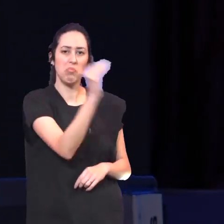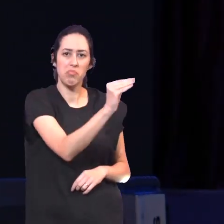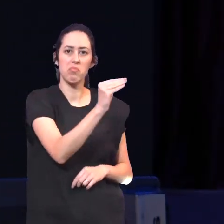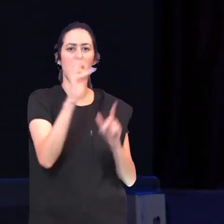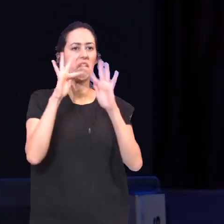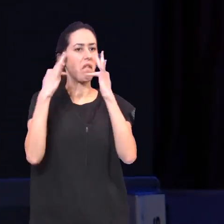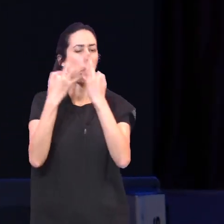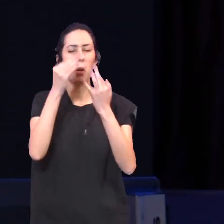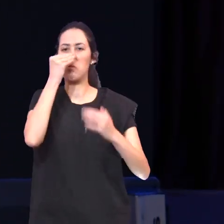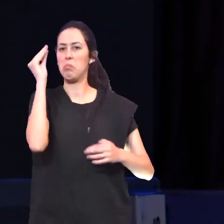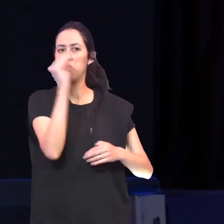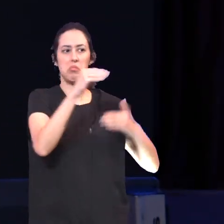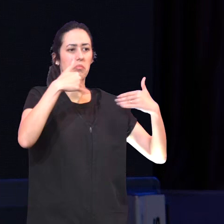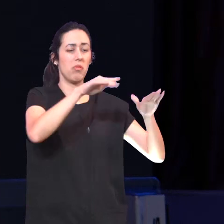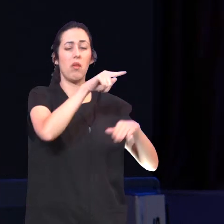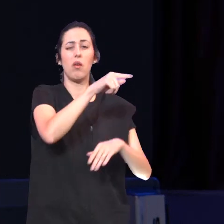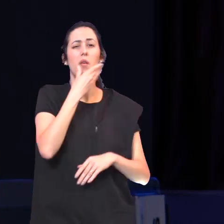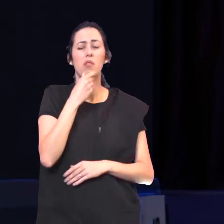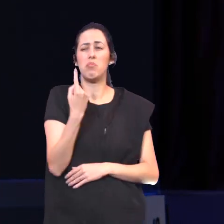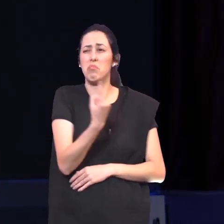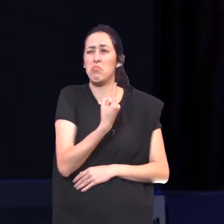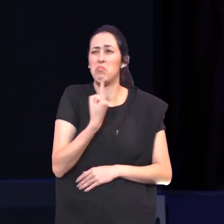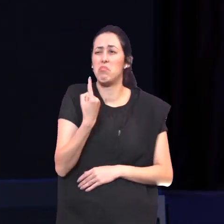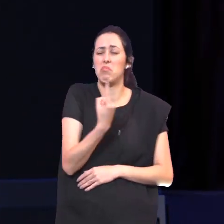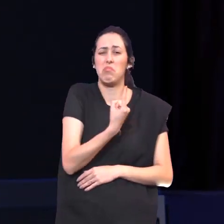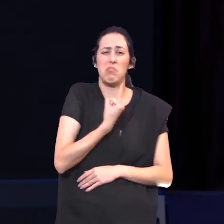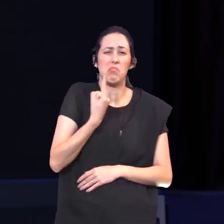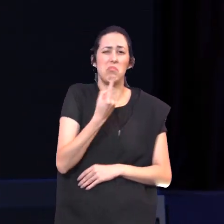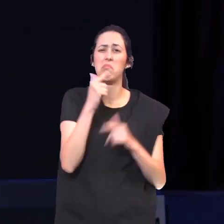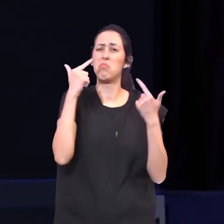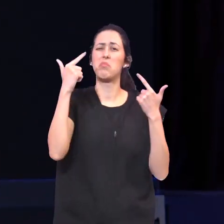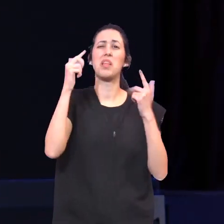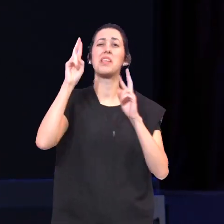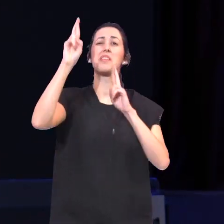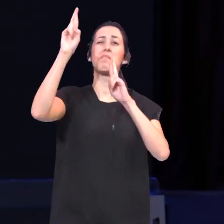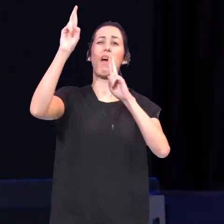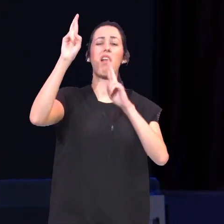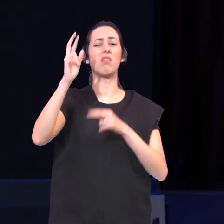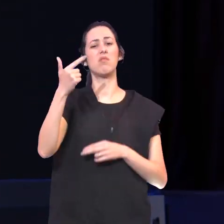Ele estava isolado De tudo e de todos Não existia mais esperança